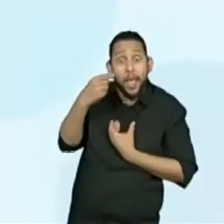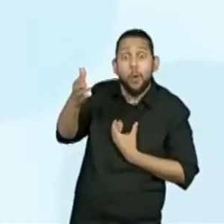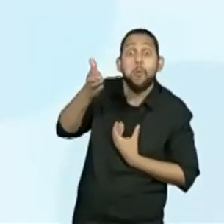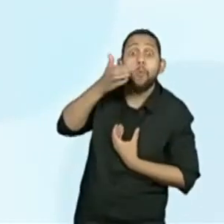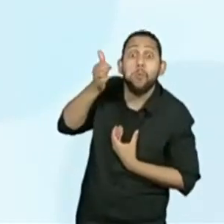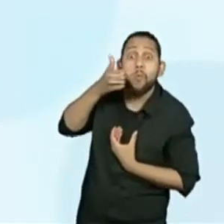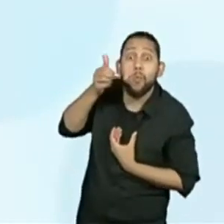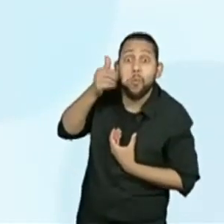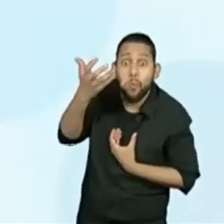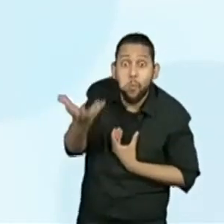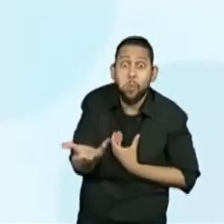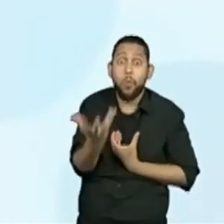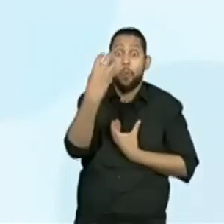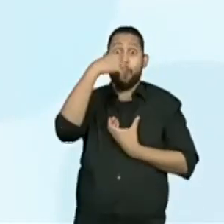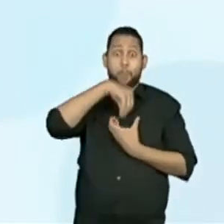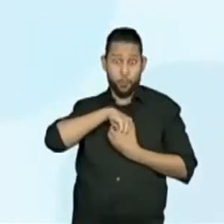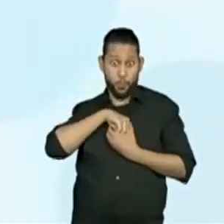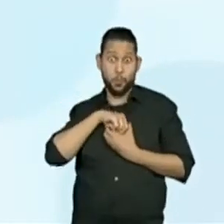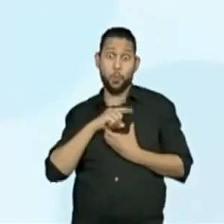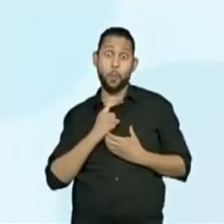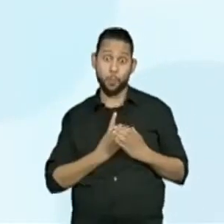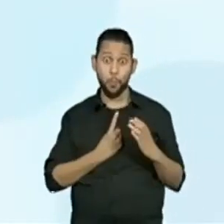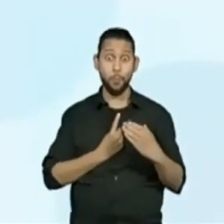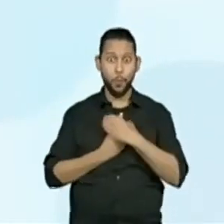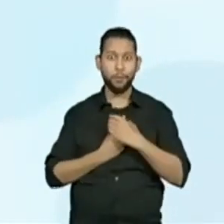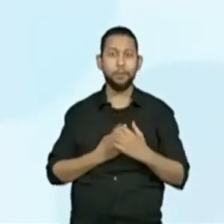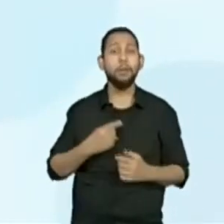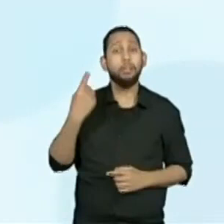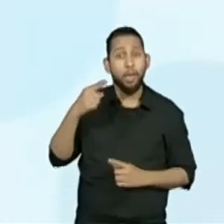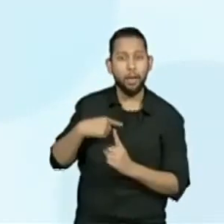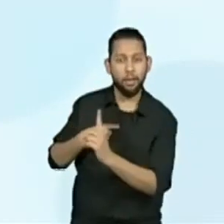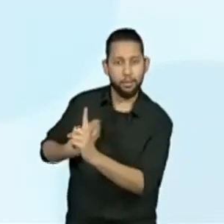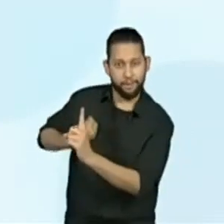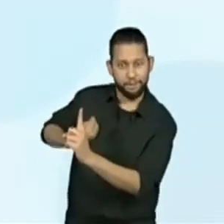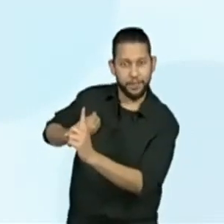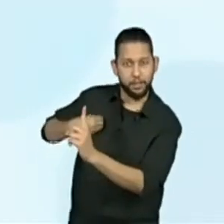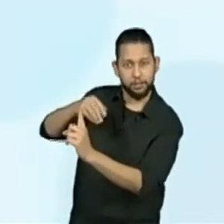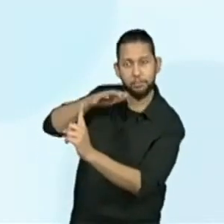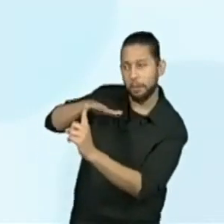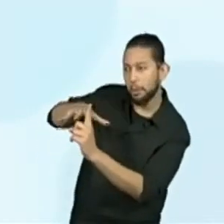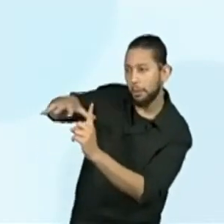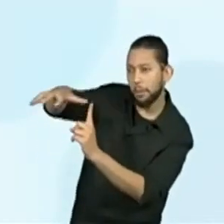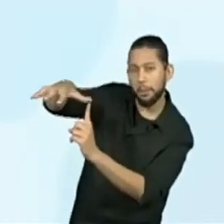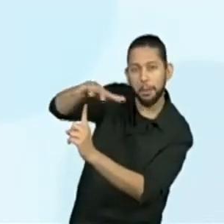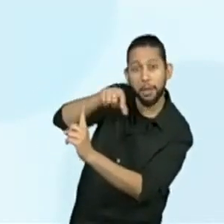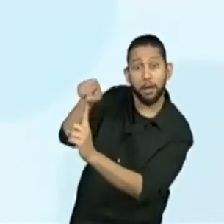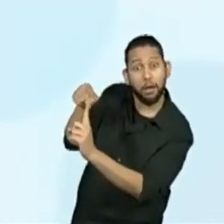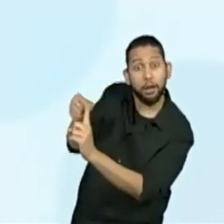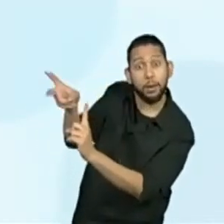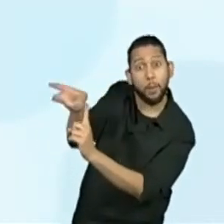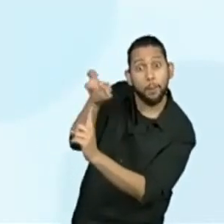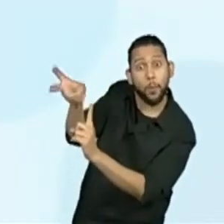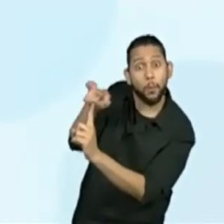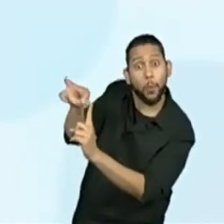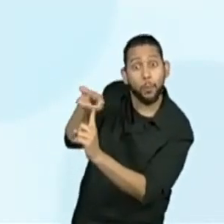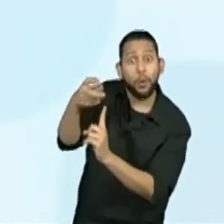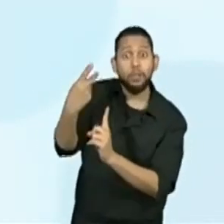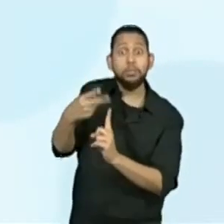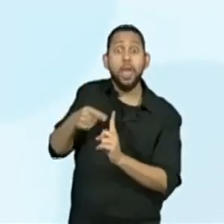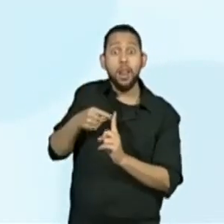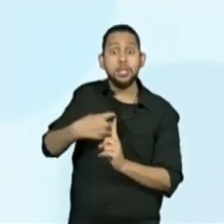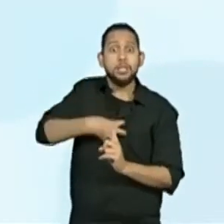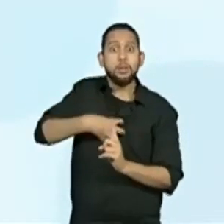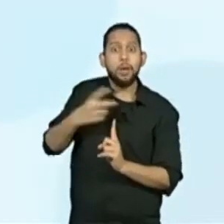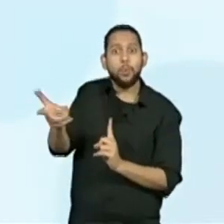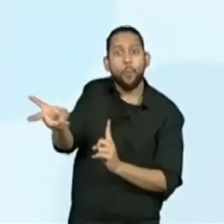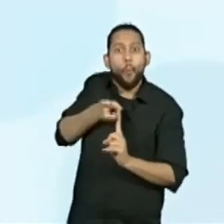redor vai aparecer na escrita do autor pelo seu sentimento,